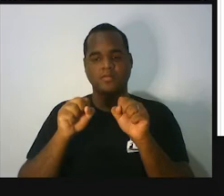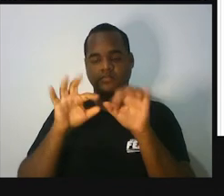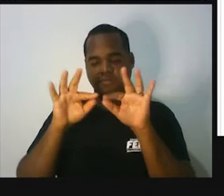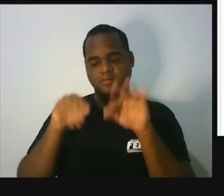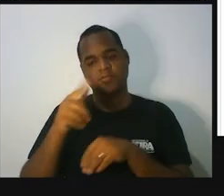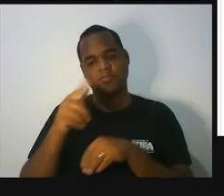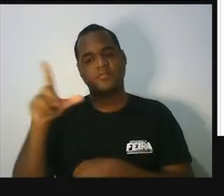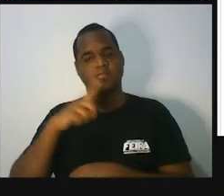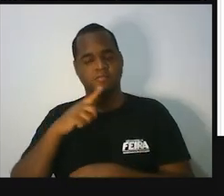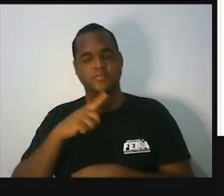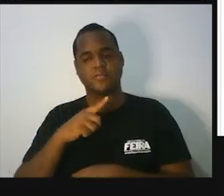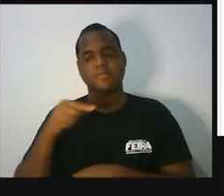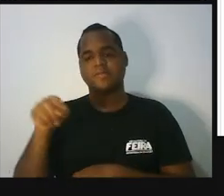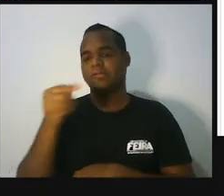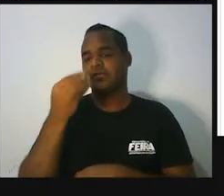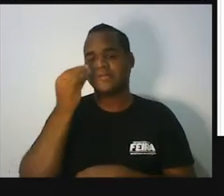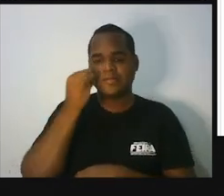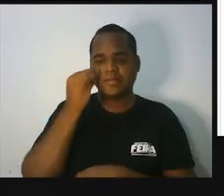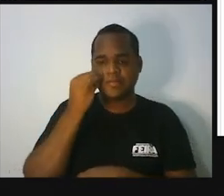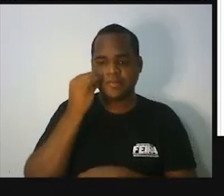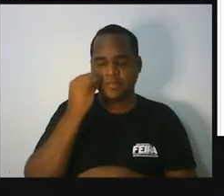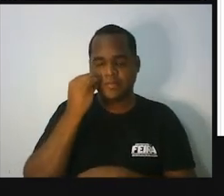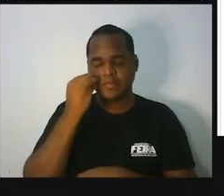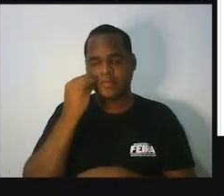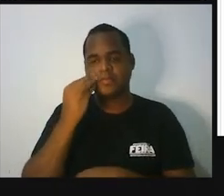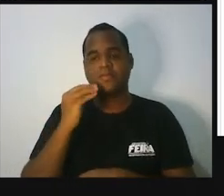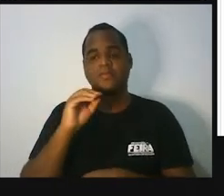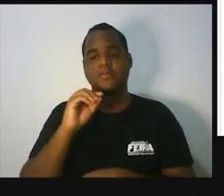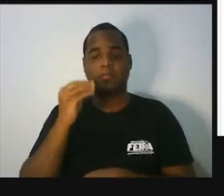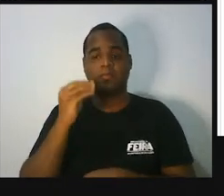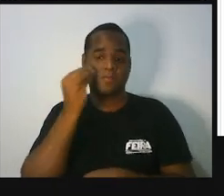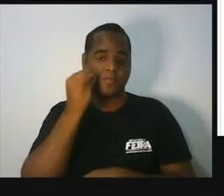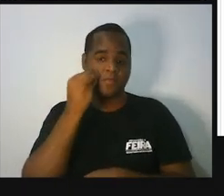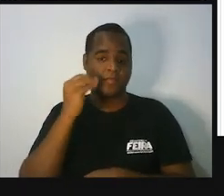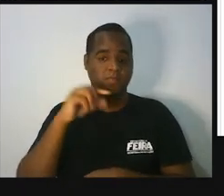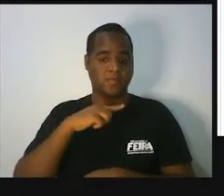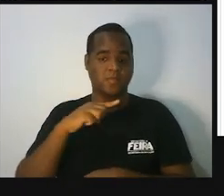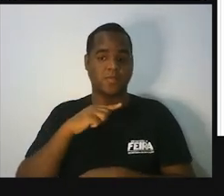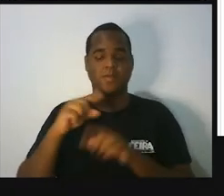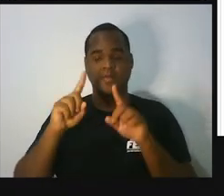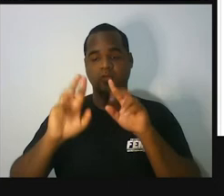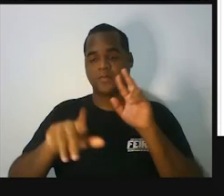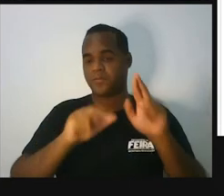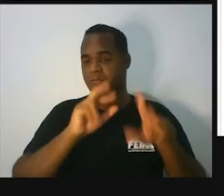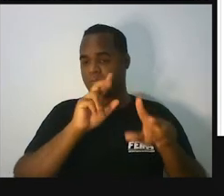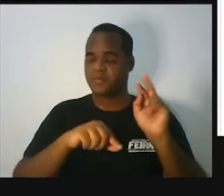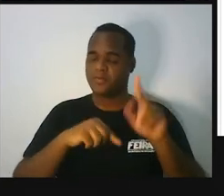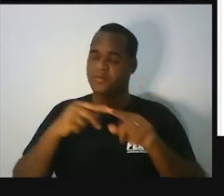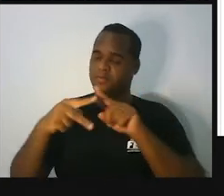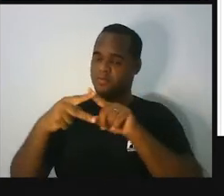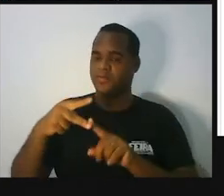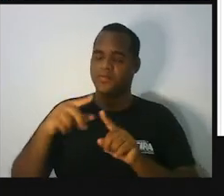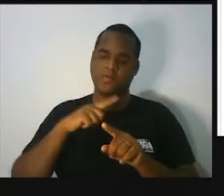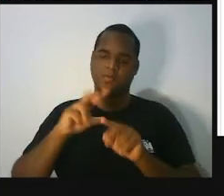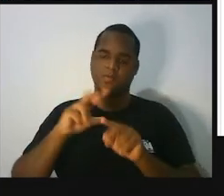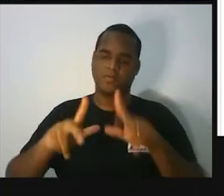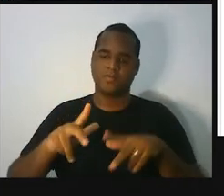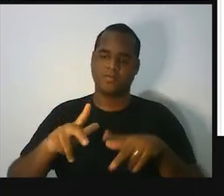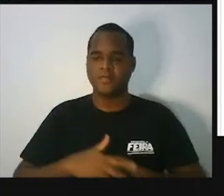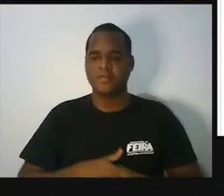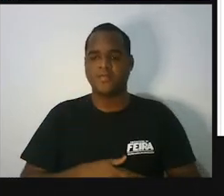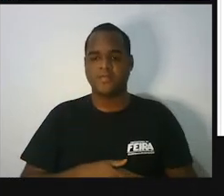triângulo. E vamos ver que tem uma medida diferente das outras duas. Certo? Bom,